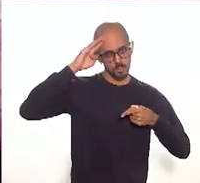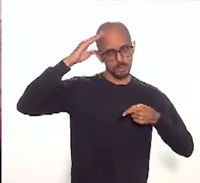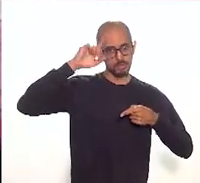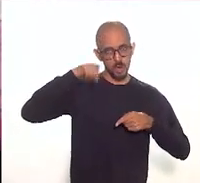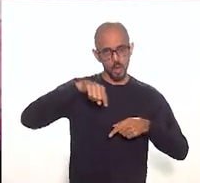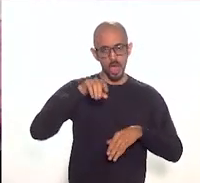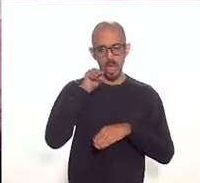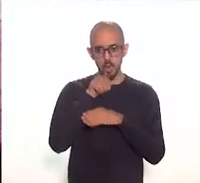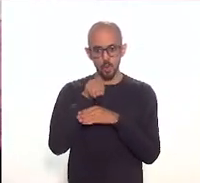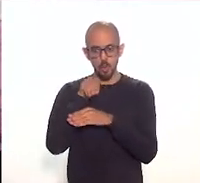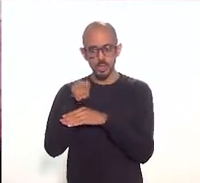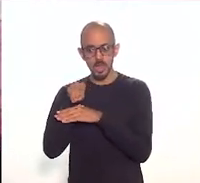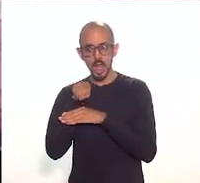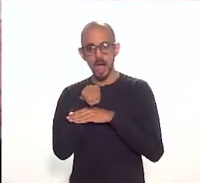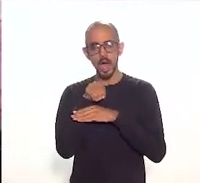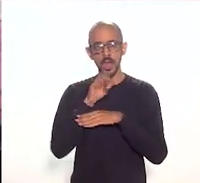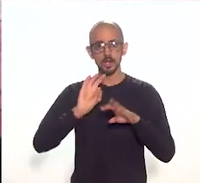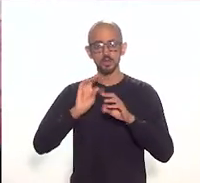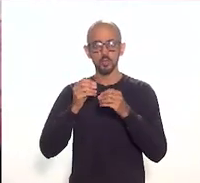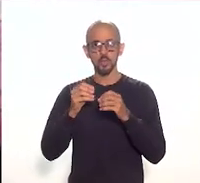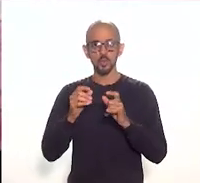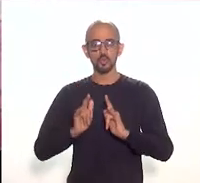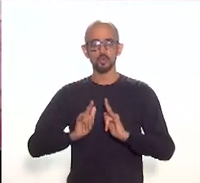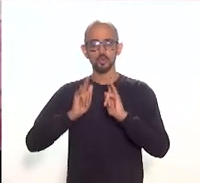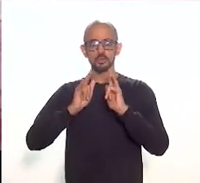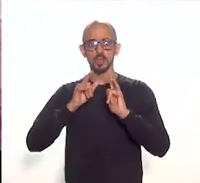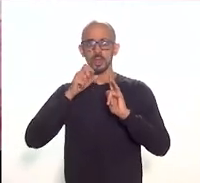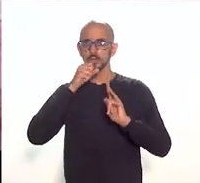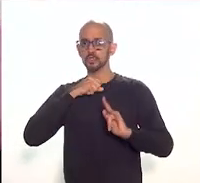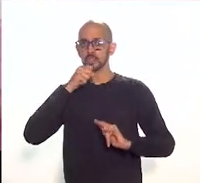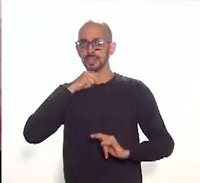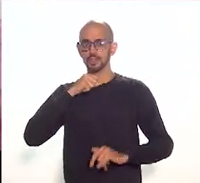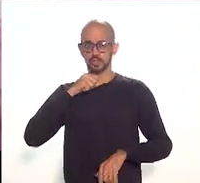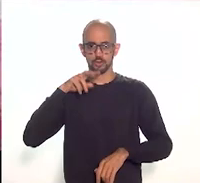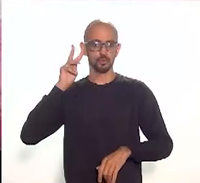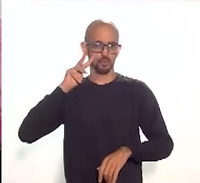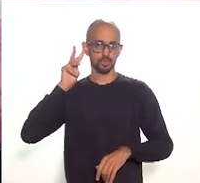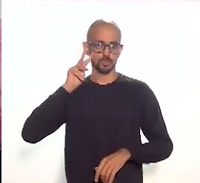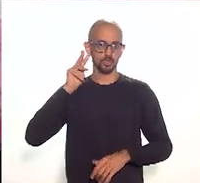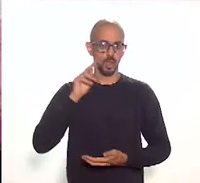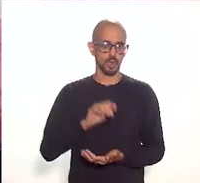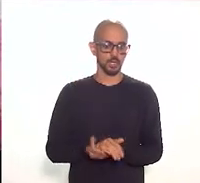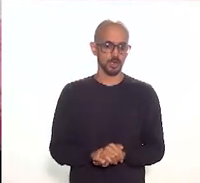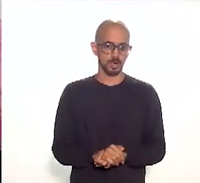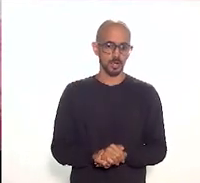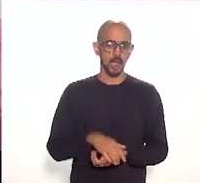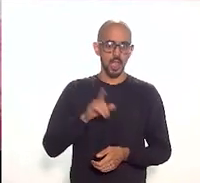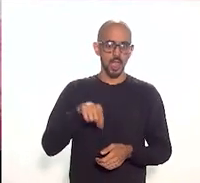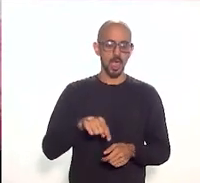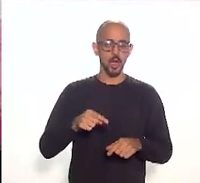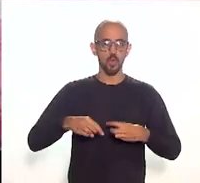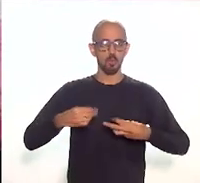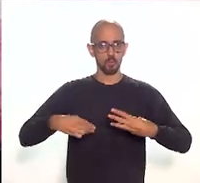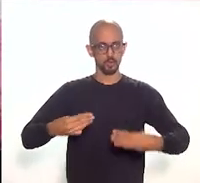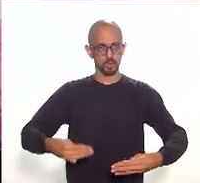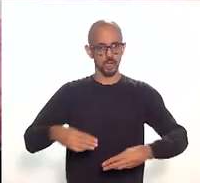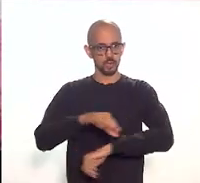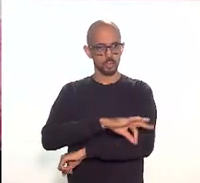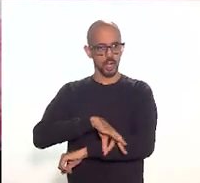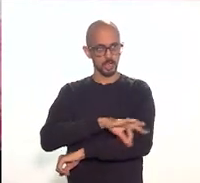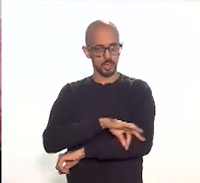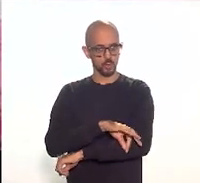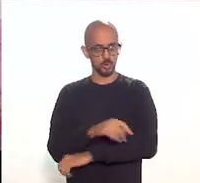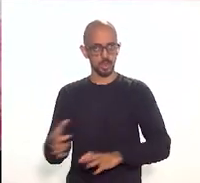bem tombado, Palácio do Capete e seu jardim histórico. Assim, o Museu de Arquitetura Urbana do Capete está